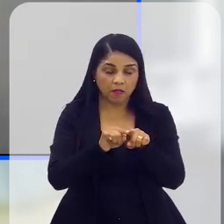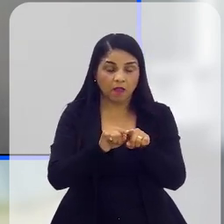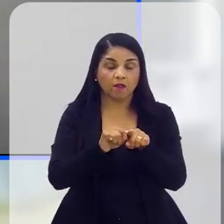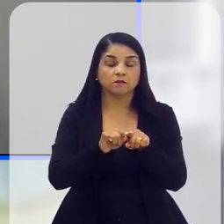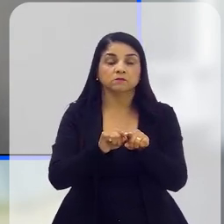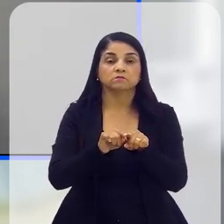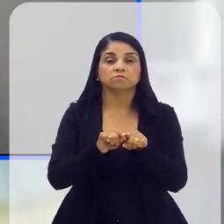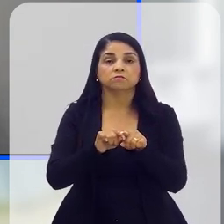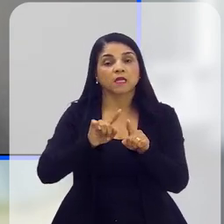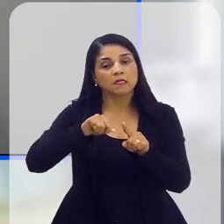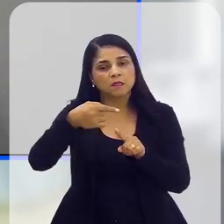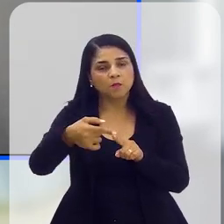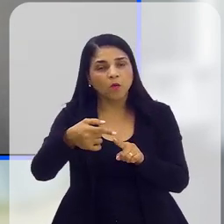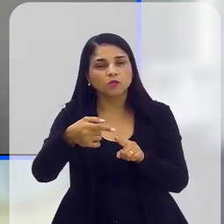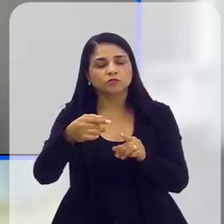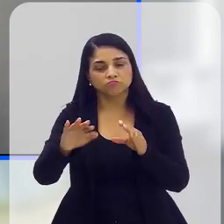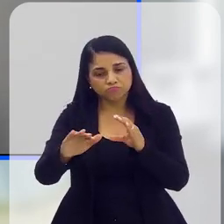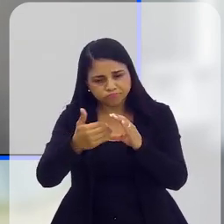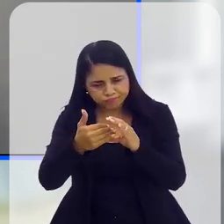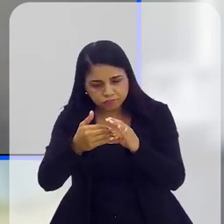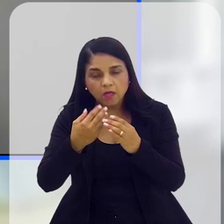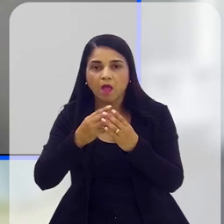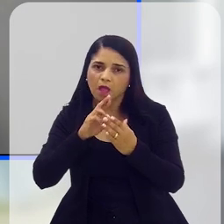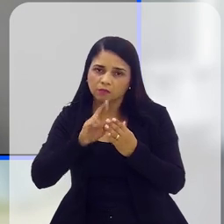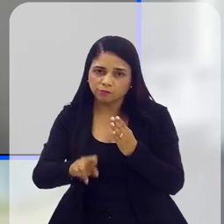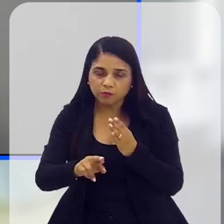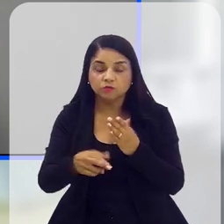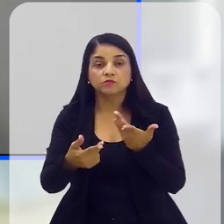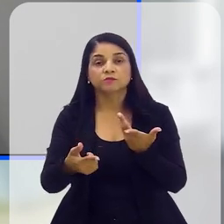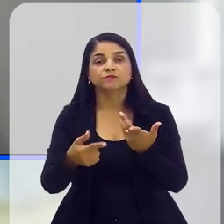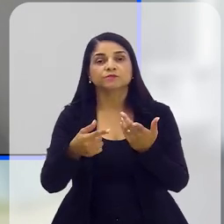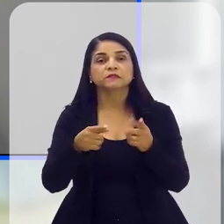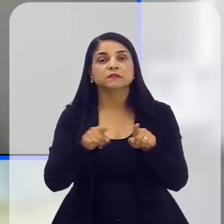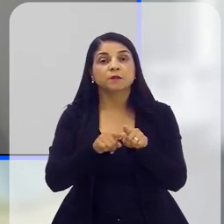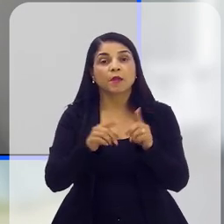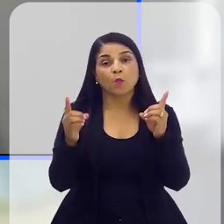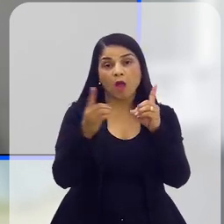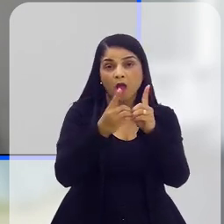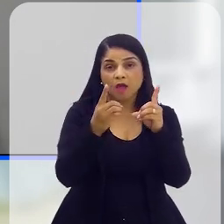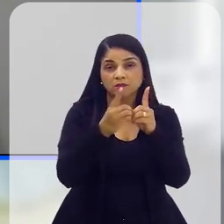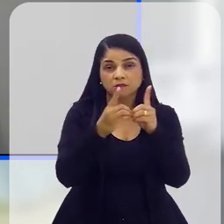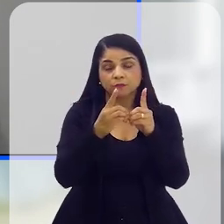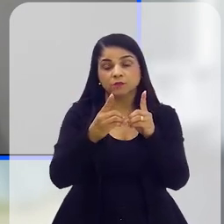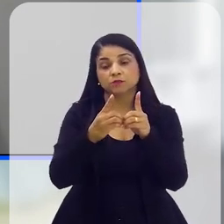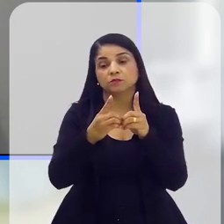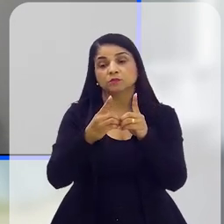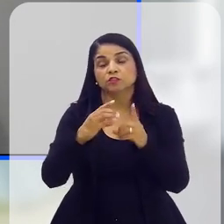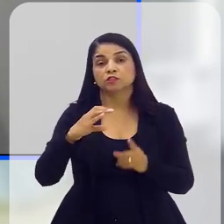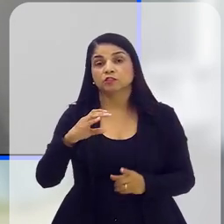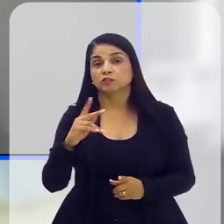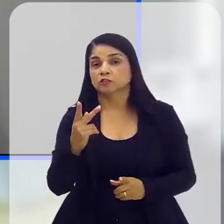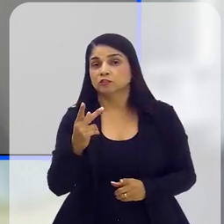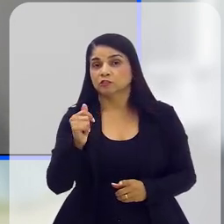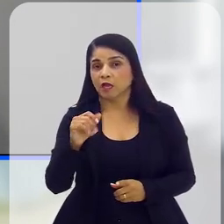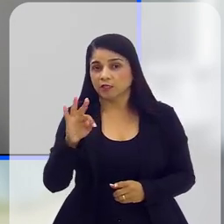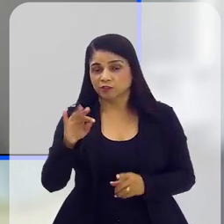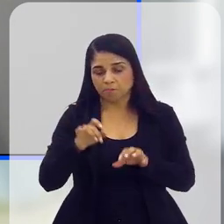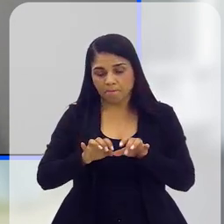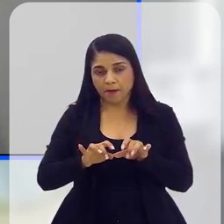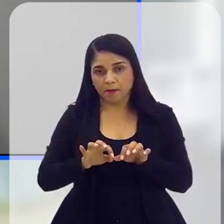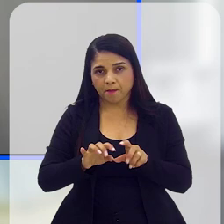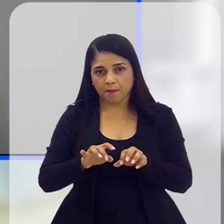mensagem eletrônica, após alguns dias o voluntário responde. E também há o atendimento por chat, onde a pessoa tecla